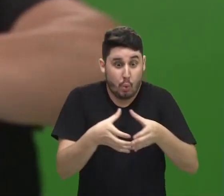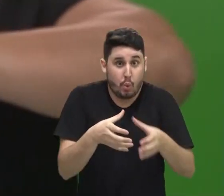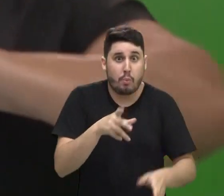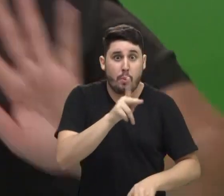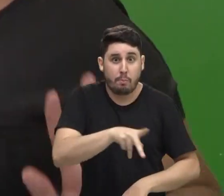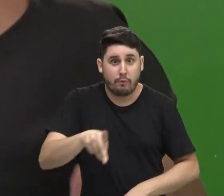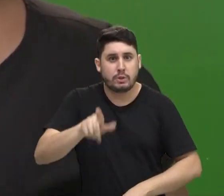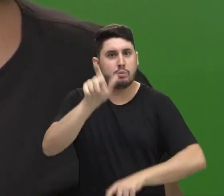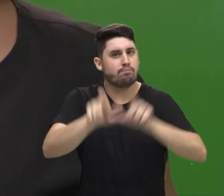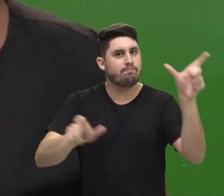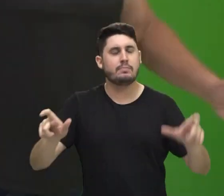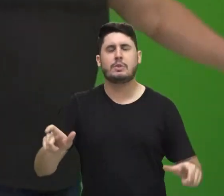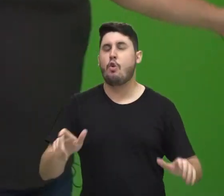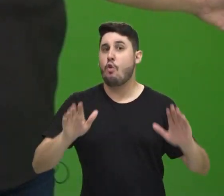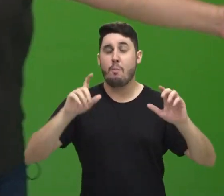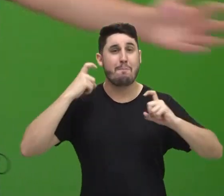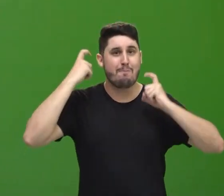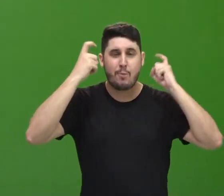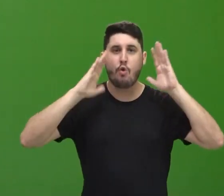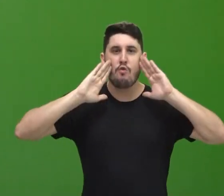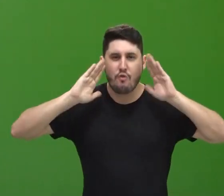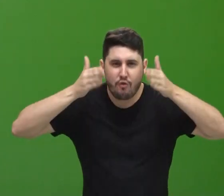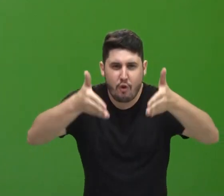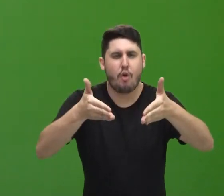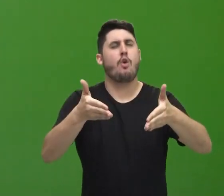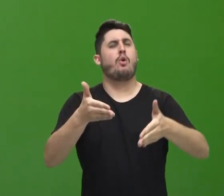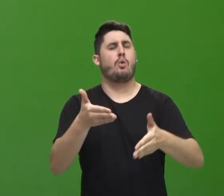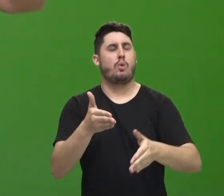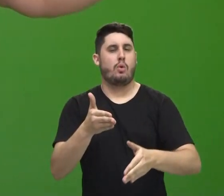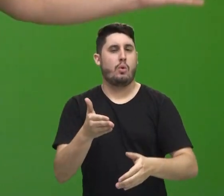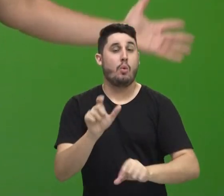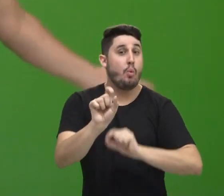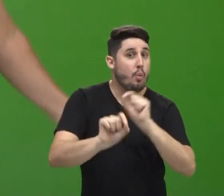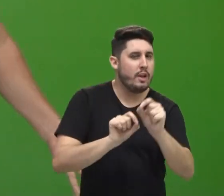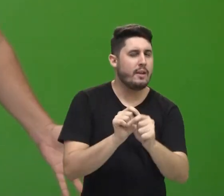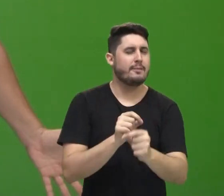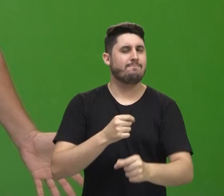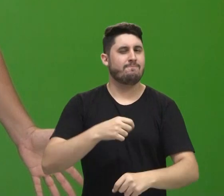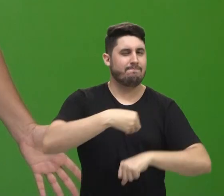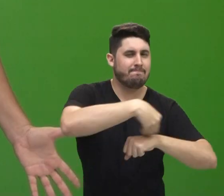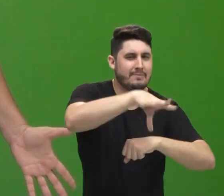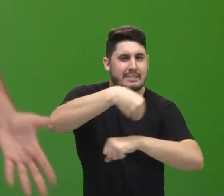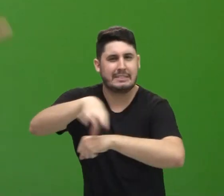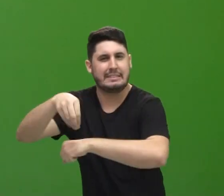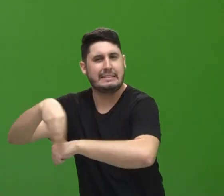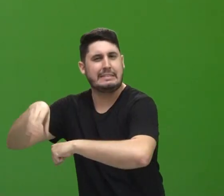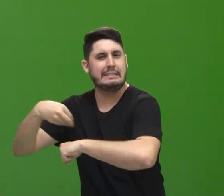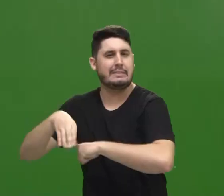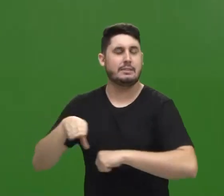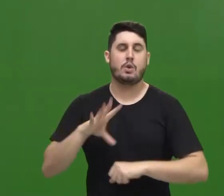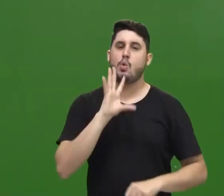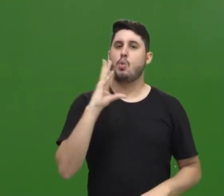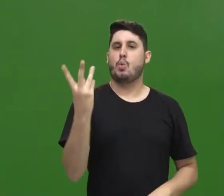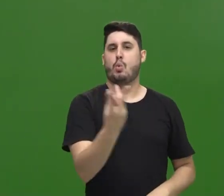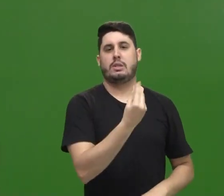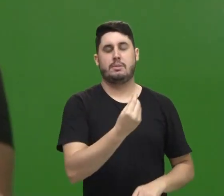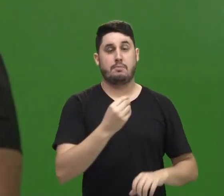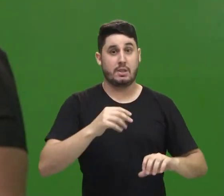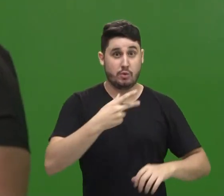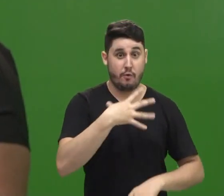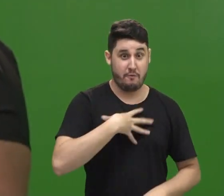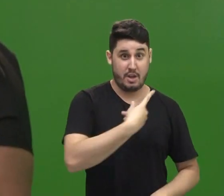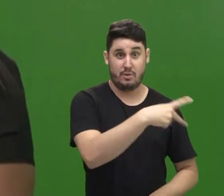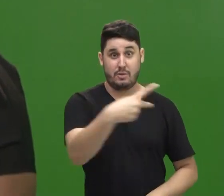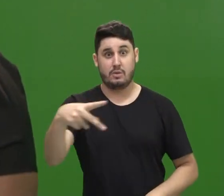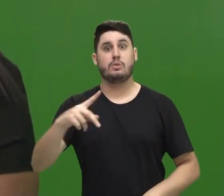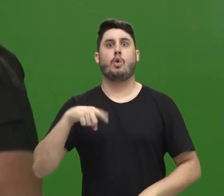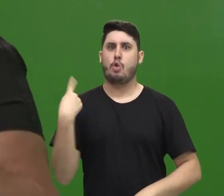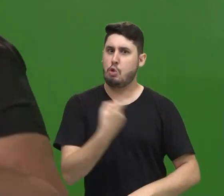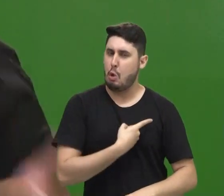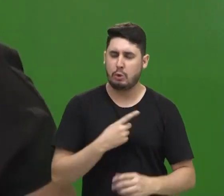BRASIL